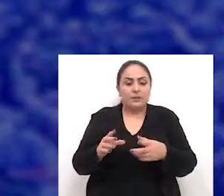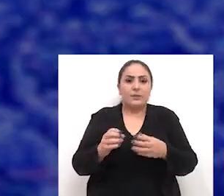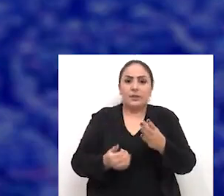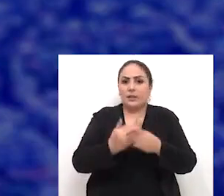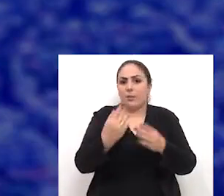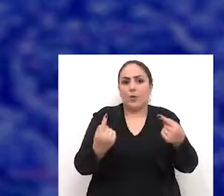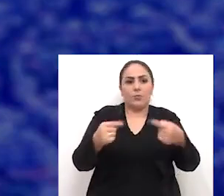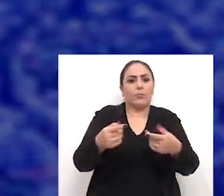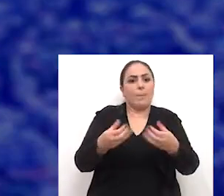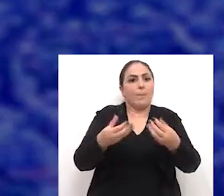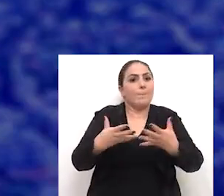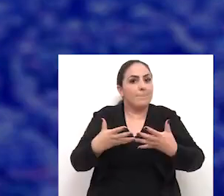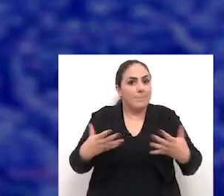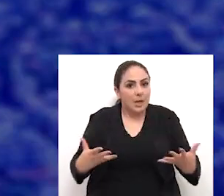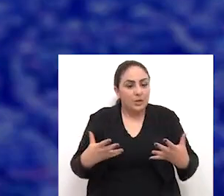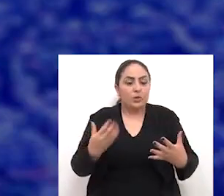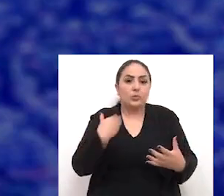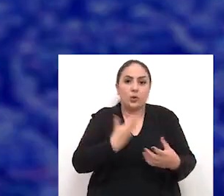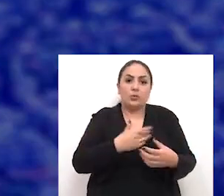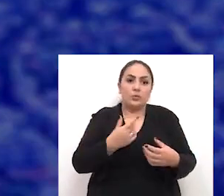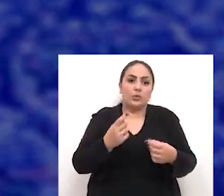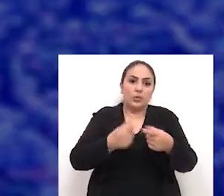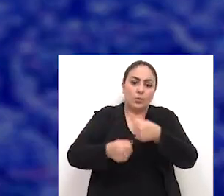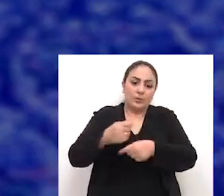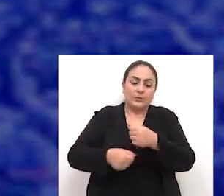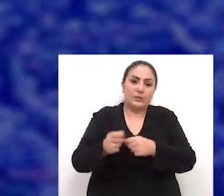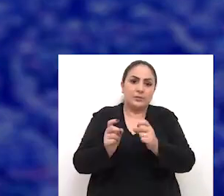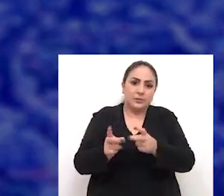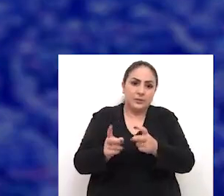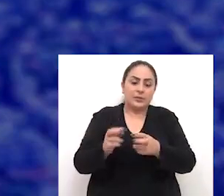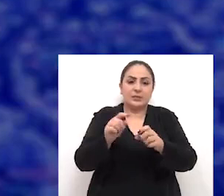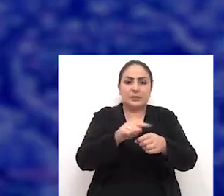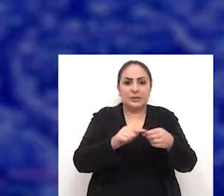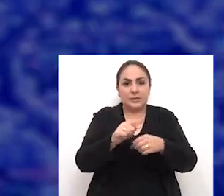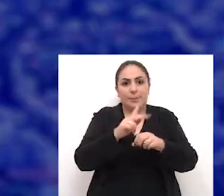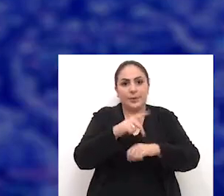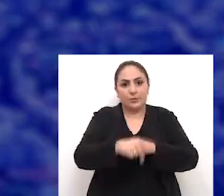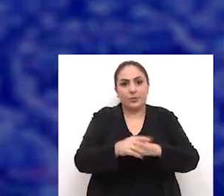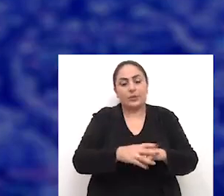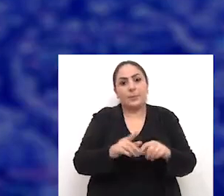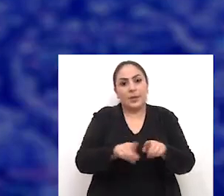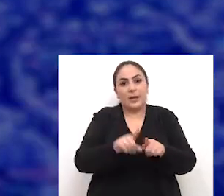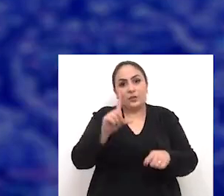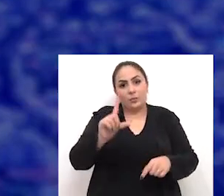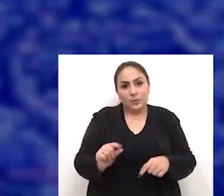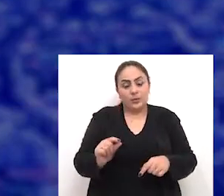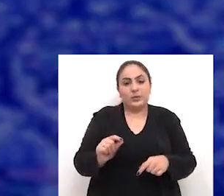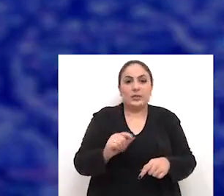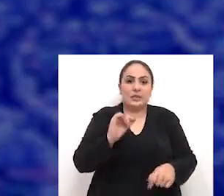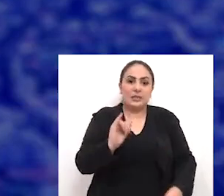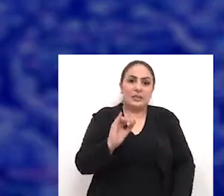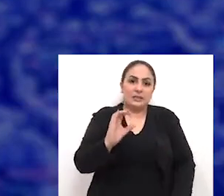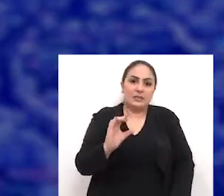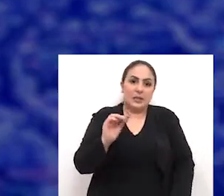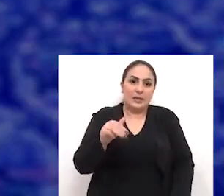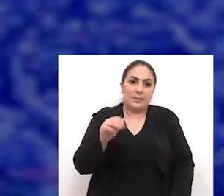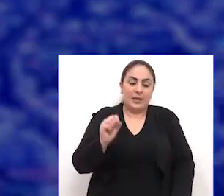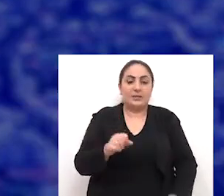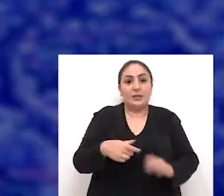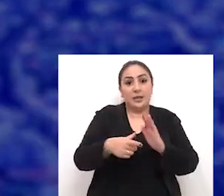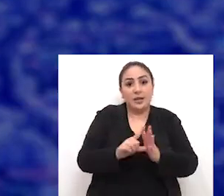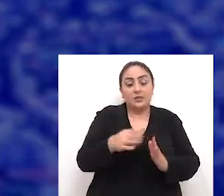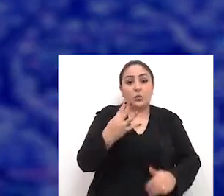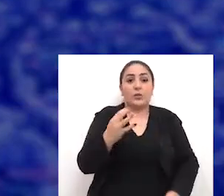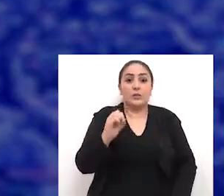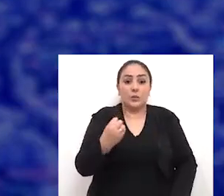gerará uma competitividade maior para os nossos comerciantes aqui na cidade de Passo Fundo, bem também como a diminuição do tempo de acreditamento do ICMS de 48 meses